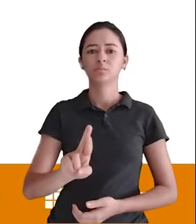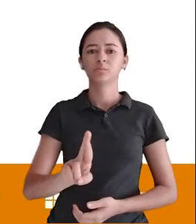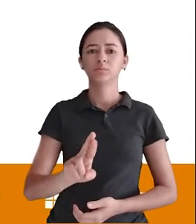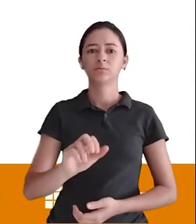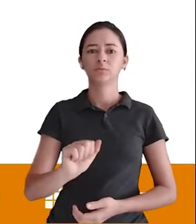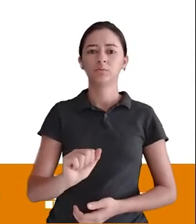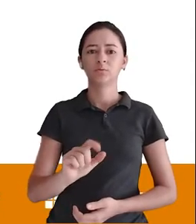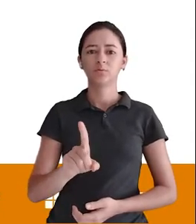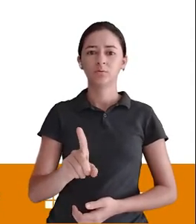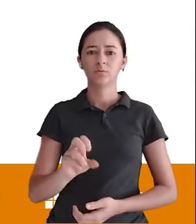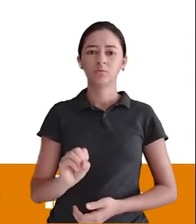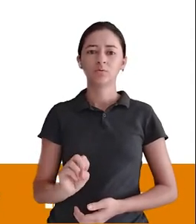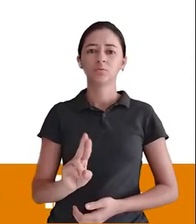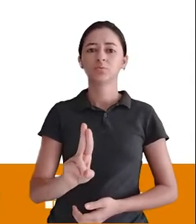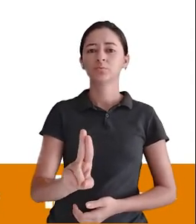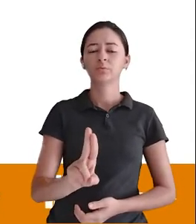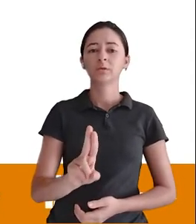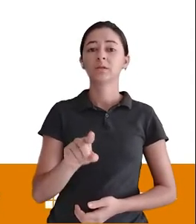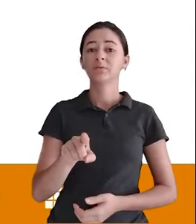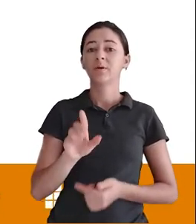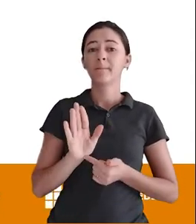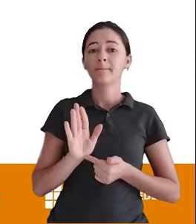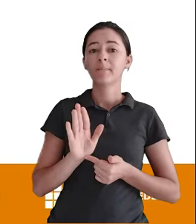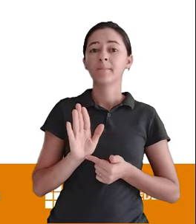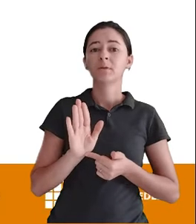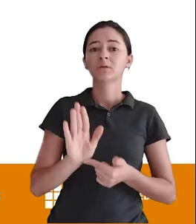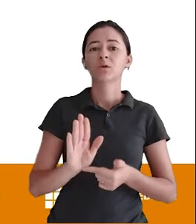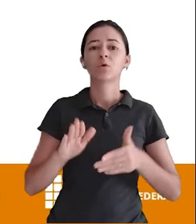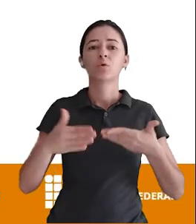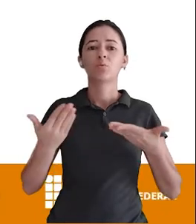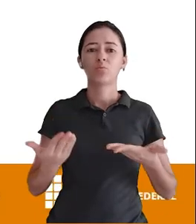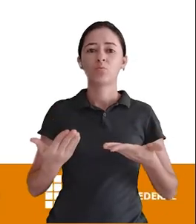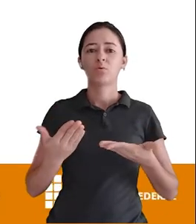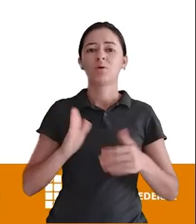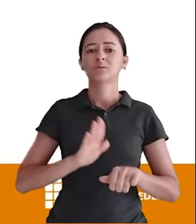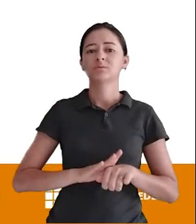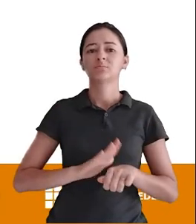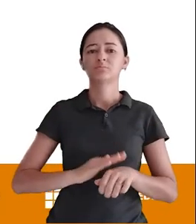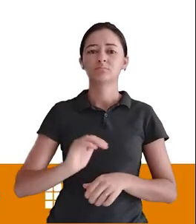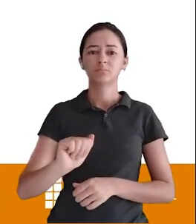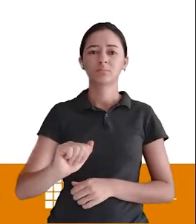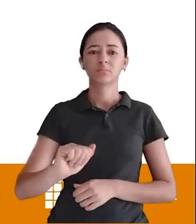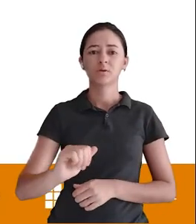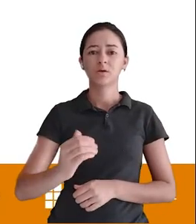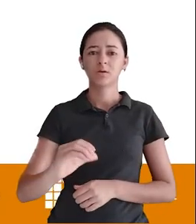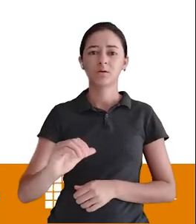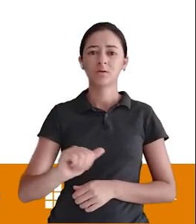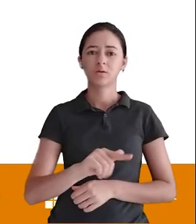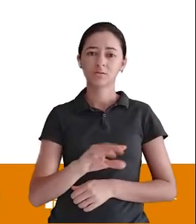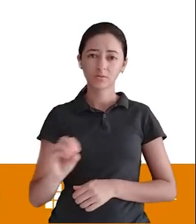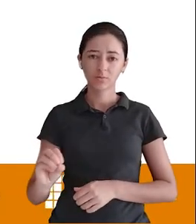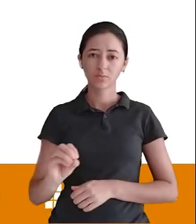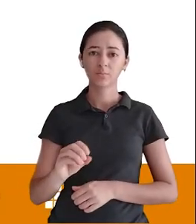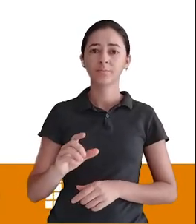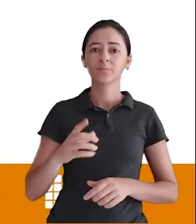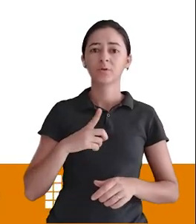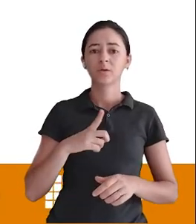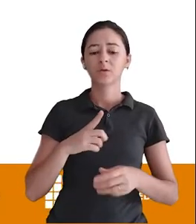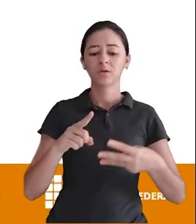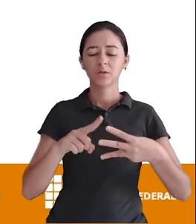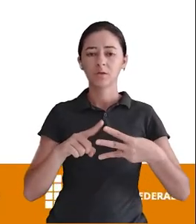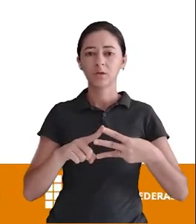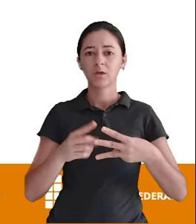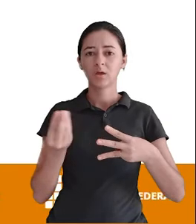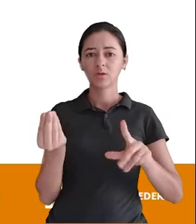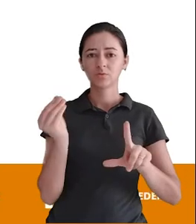O operador Ele vai dizer Qual ação Nós vamos fazer Quais ações Que são possíveis Adicionar atributo Excluir atributo E mudar o nome O